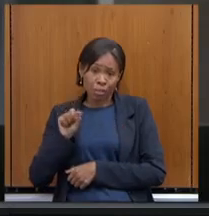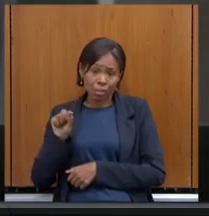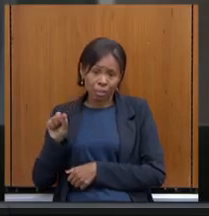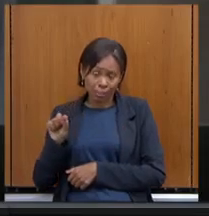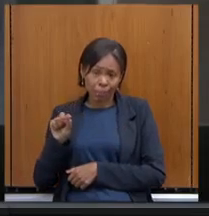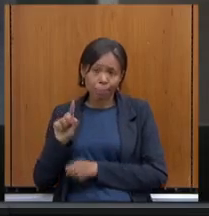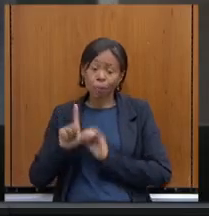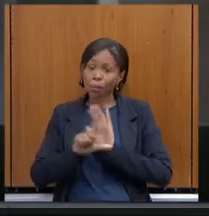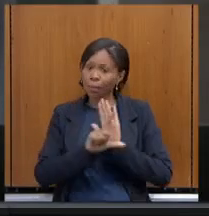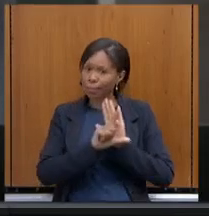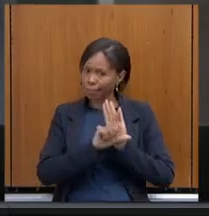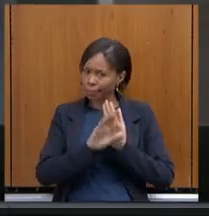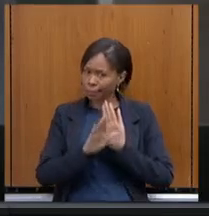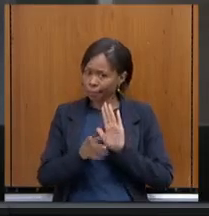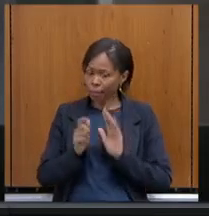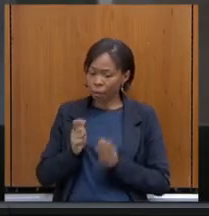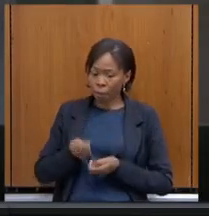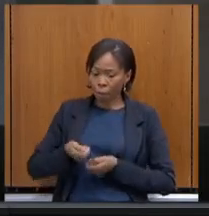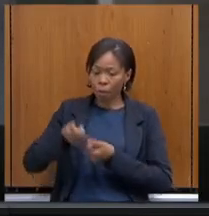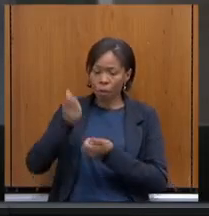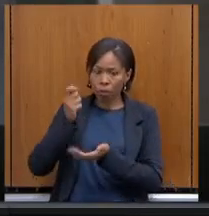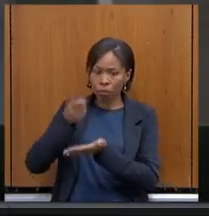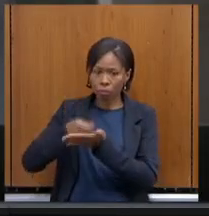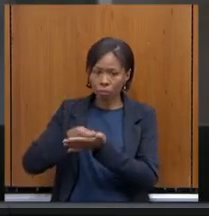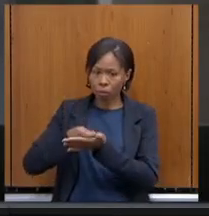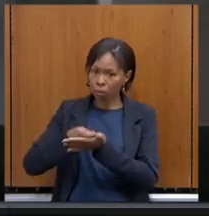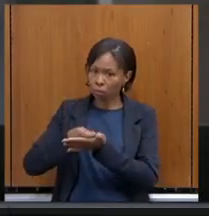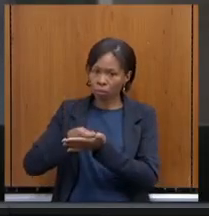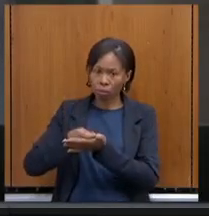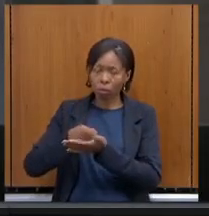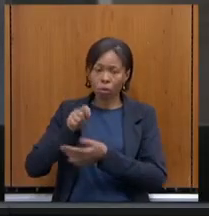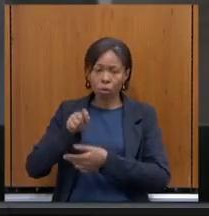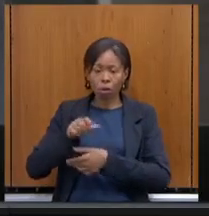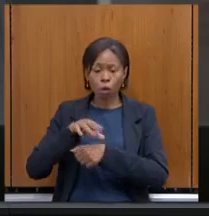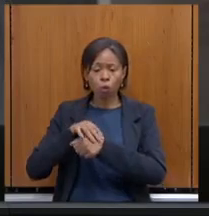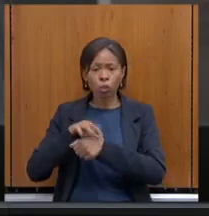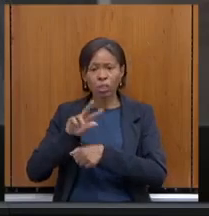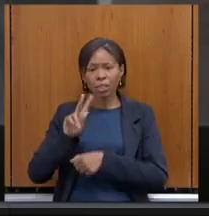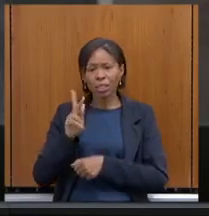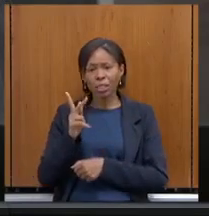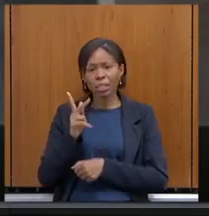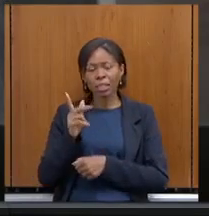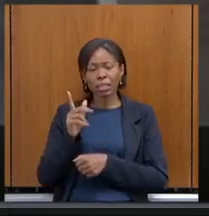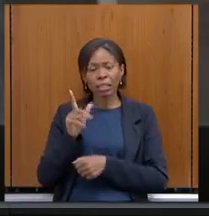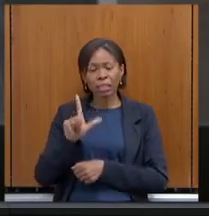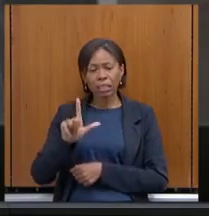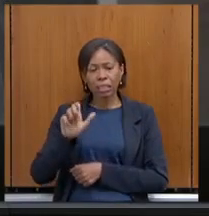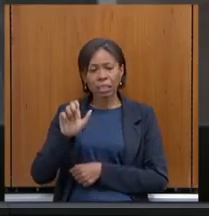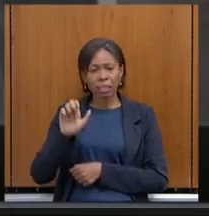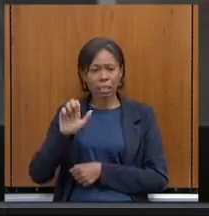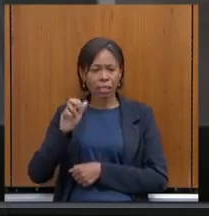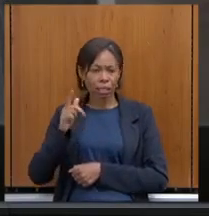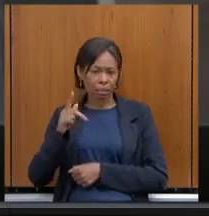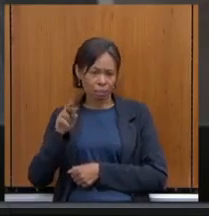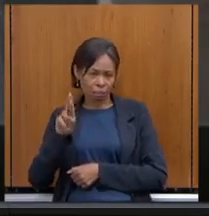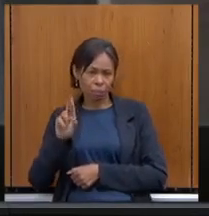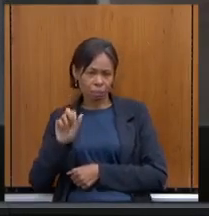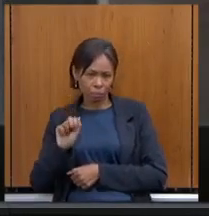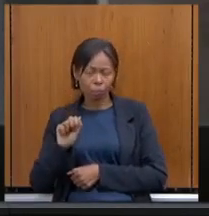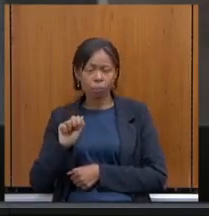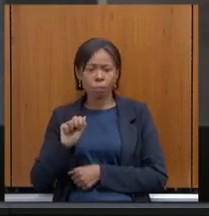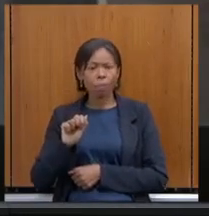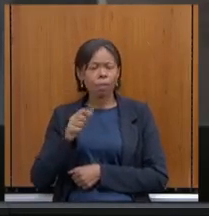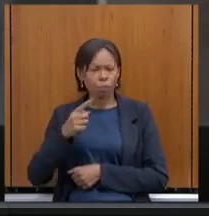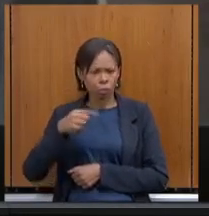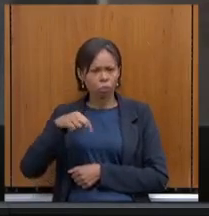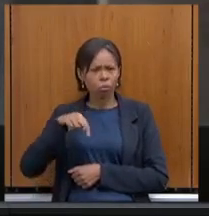historicamente. Mas foi feita uma lei aqui. Nós somos da saúde, conhecemos isso